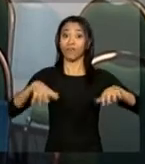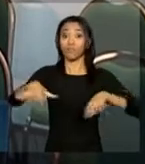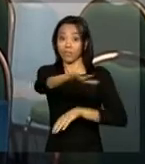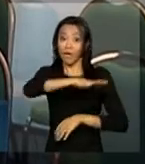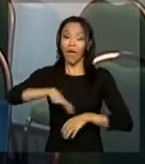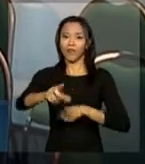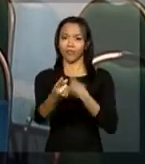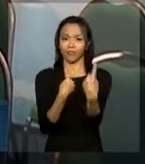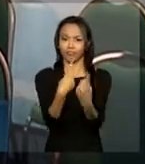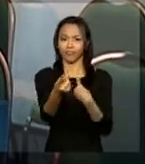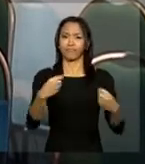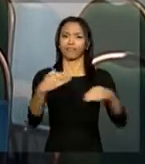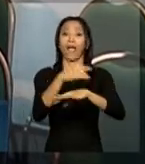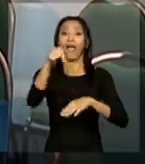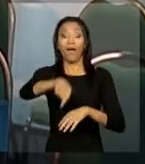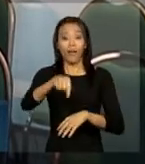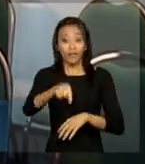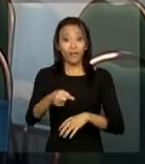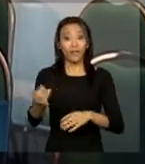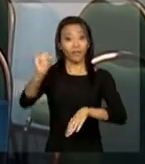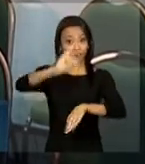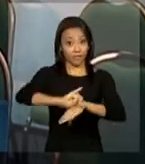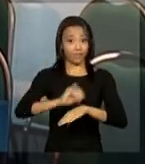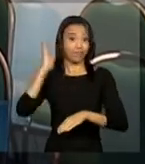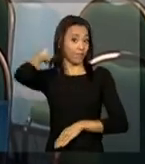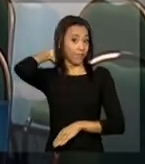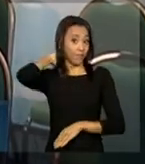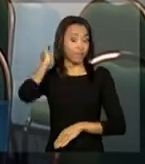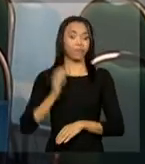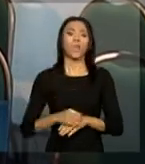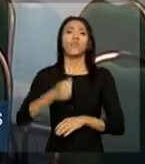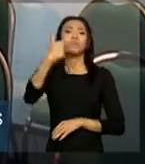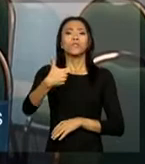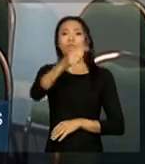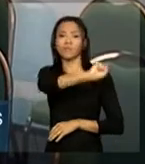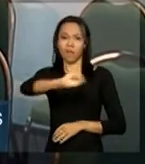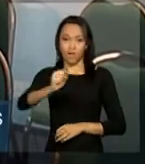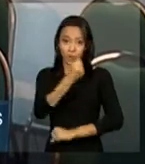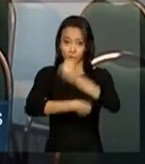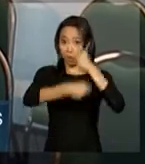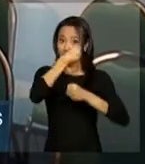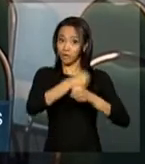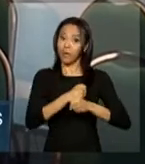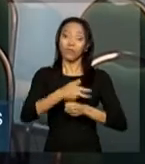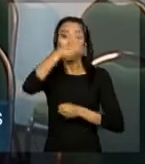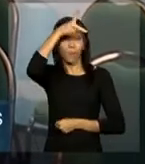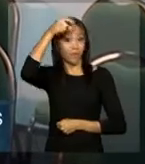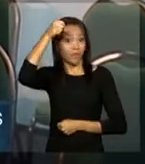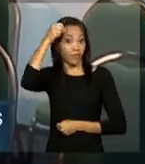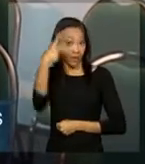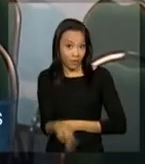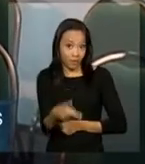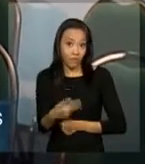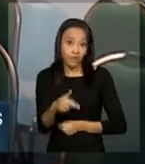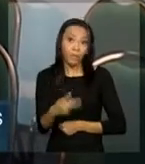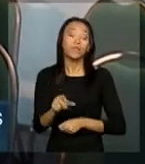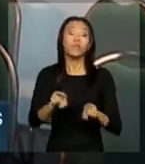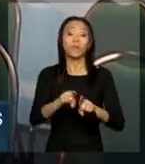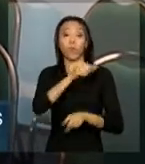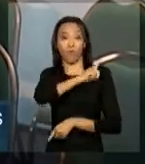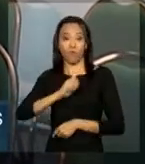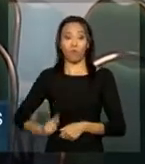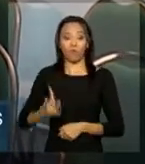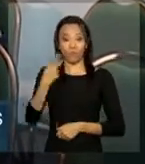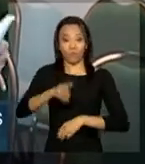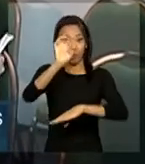urbana aqui na cidade de Belém? No segundo semestre do ano passado, o prefeito da cidade, Zenaldo Coutinho, e o governador do Pará, Simão